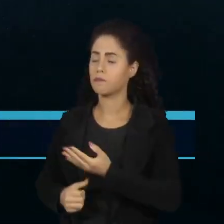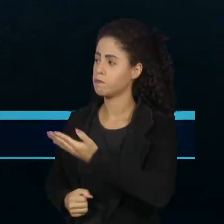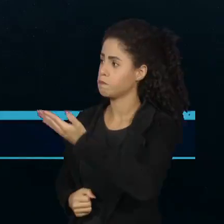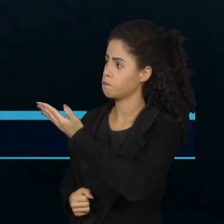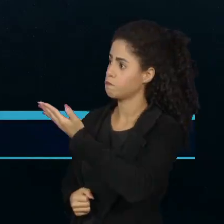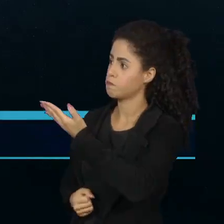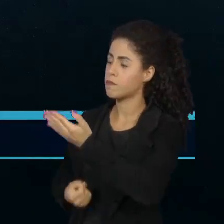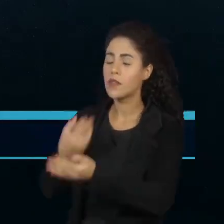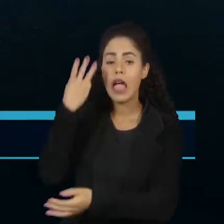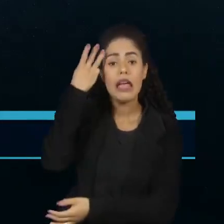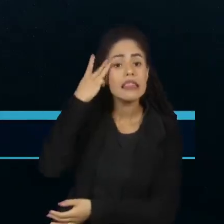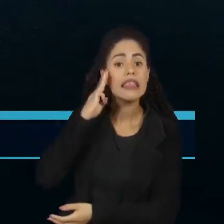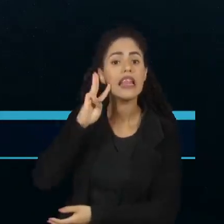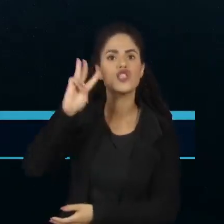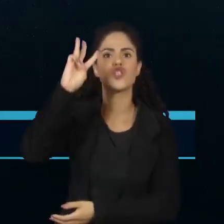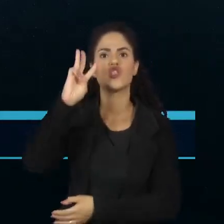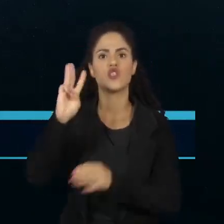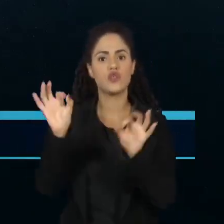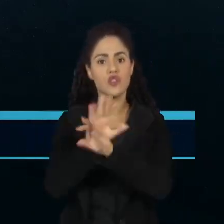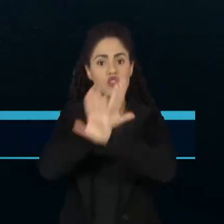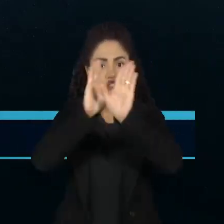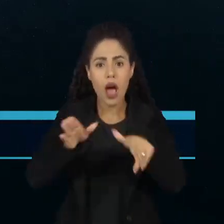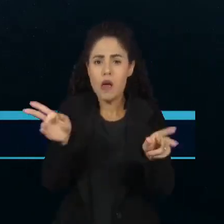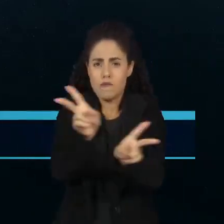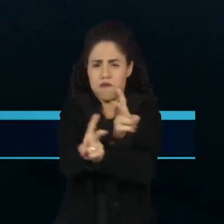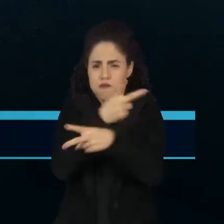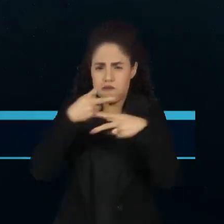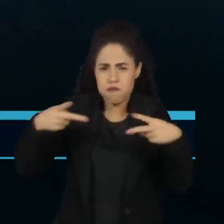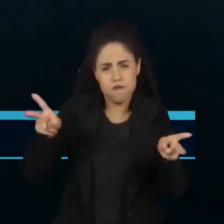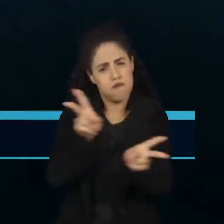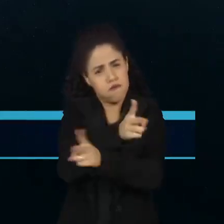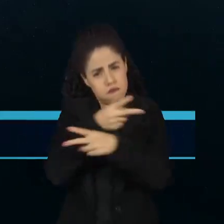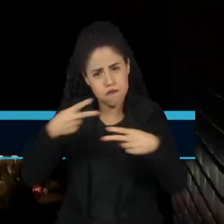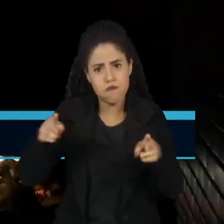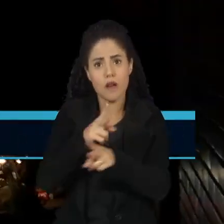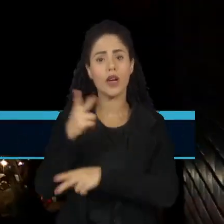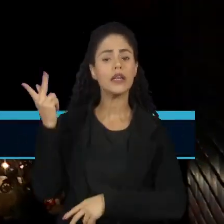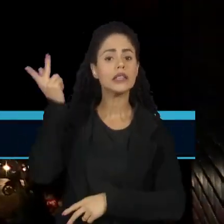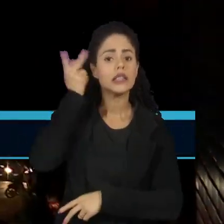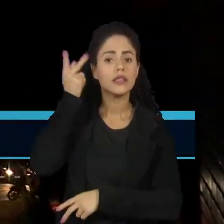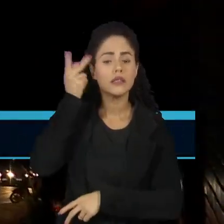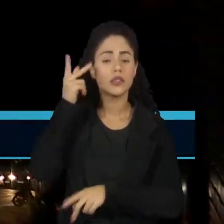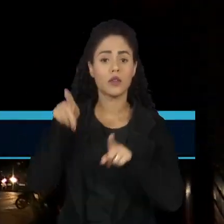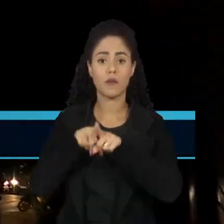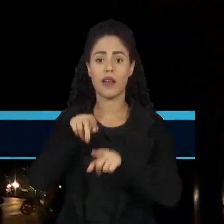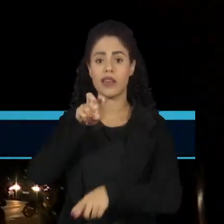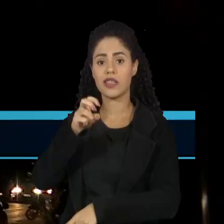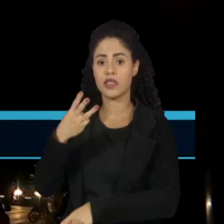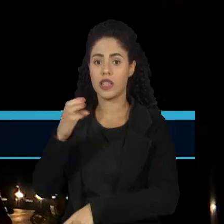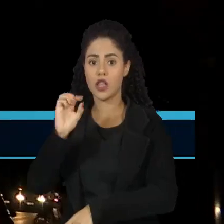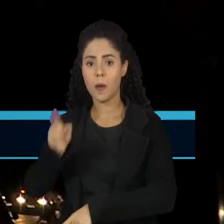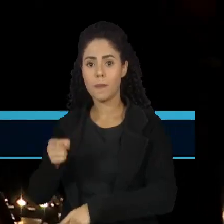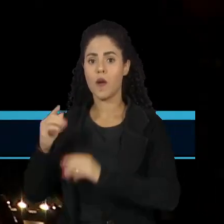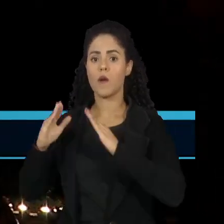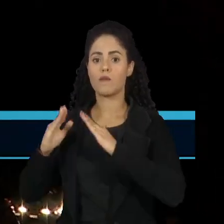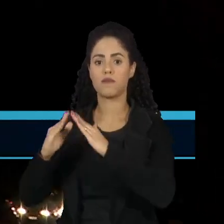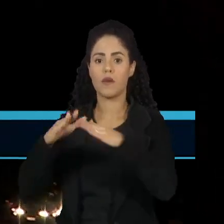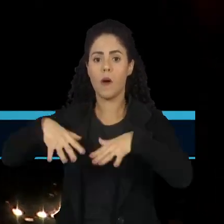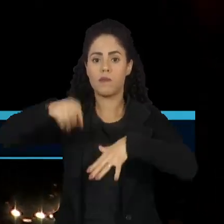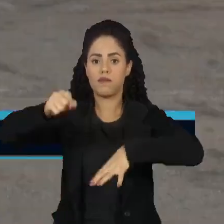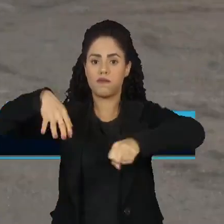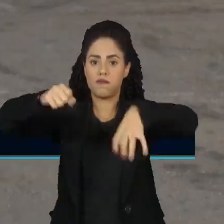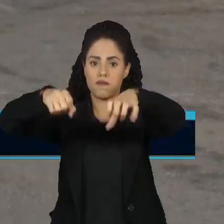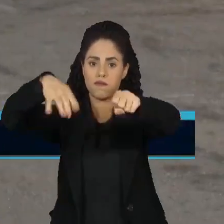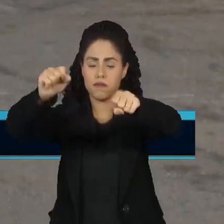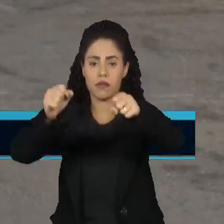Três dias após o temporal, com ventos fortes que atingiram a capital e a Grande São Paulo, 530 mil domicílios seguem sem